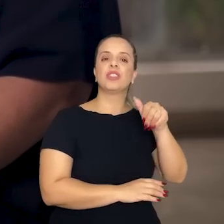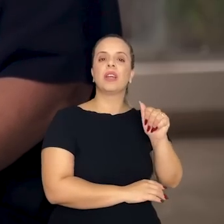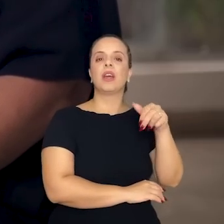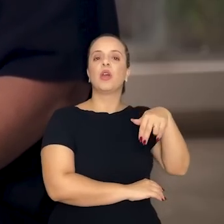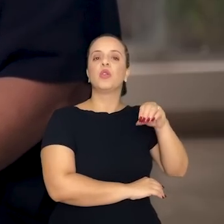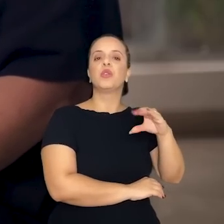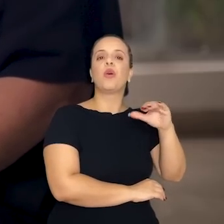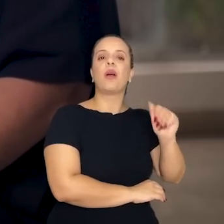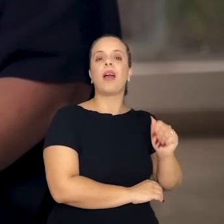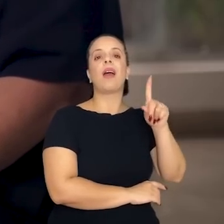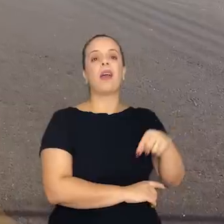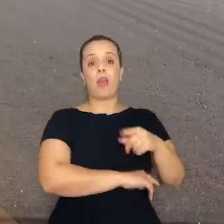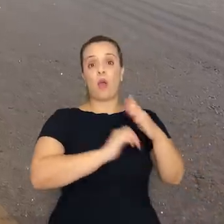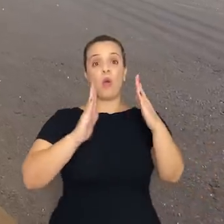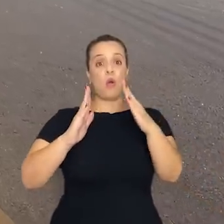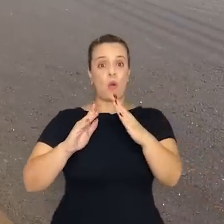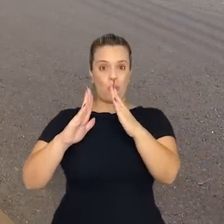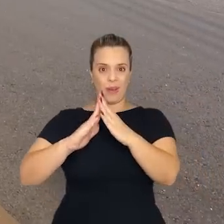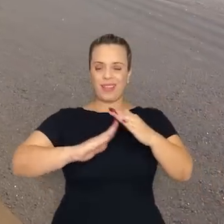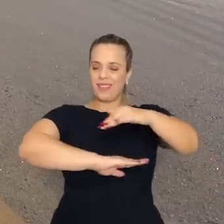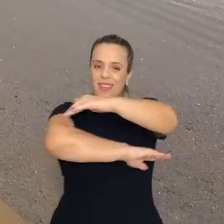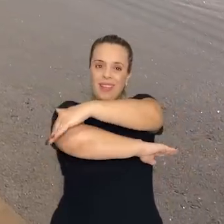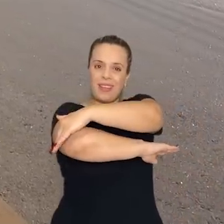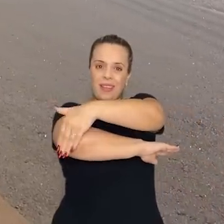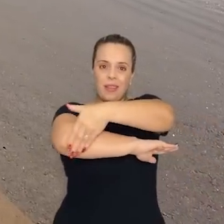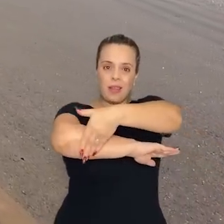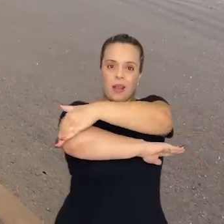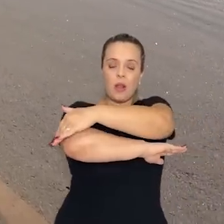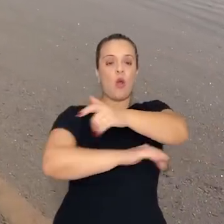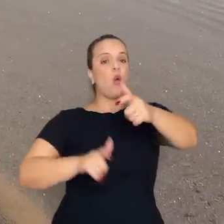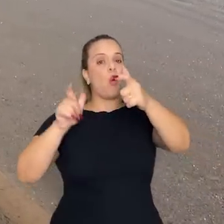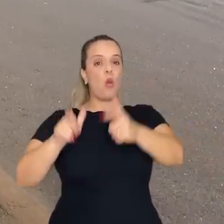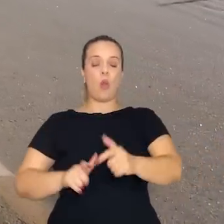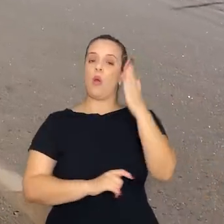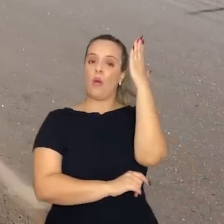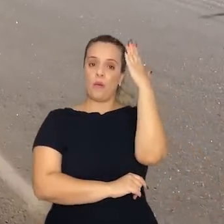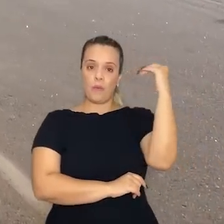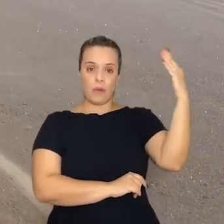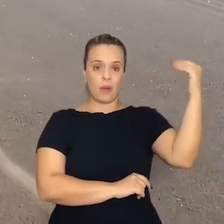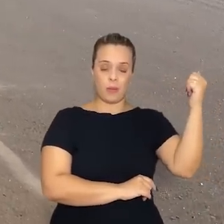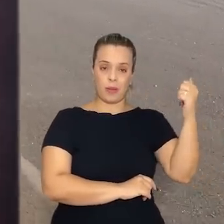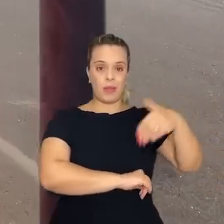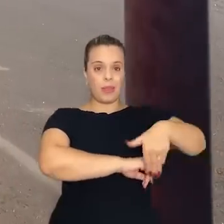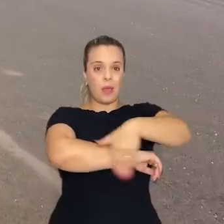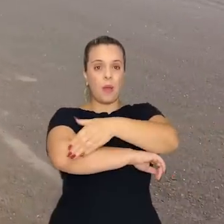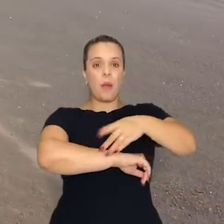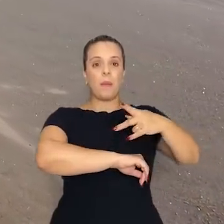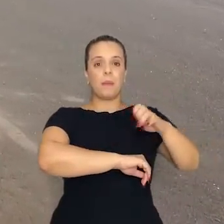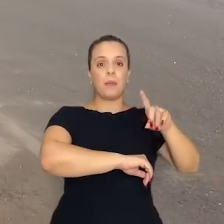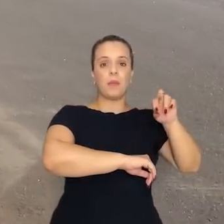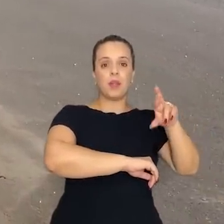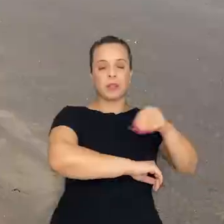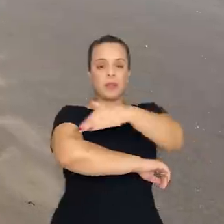Aquele era um lugar falado, aquele cruzamento da Pedro Celestino com a 12 de outubro